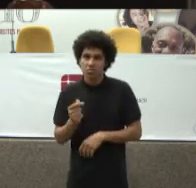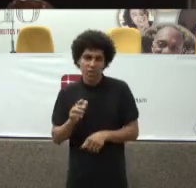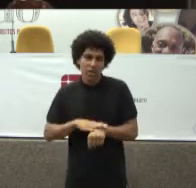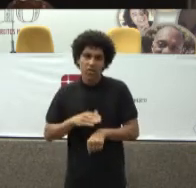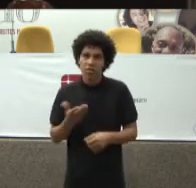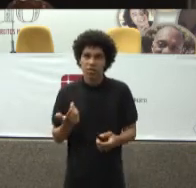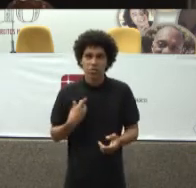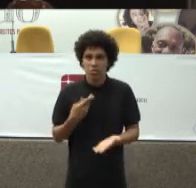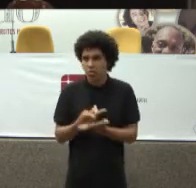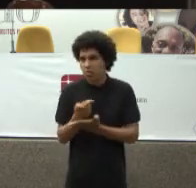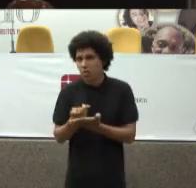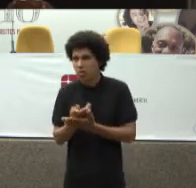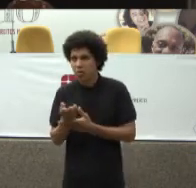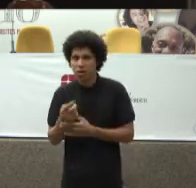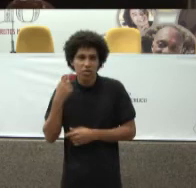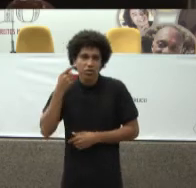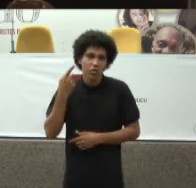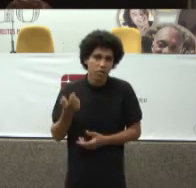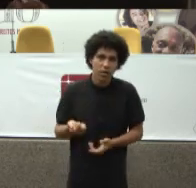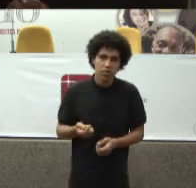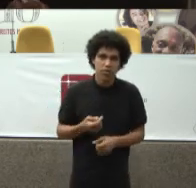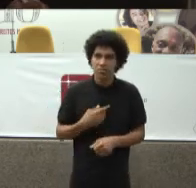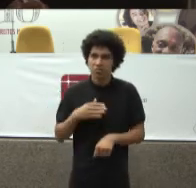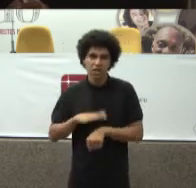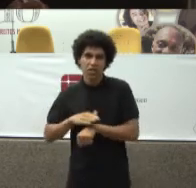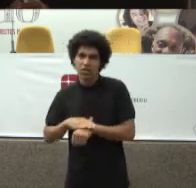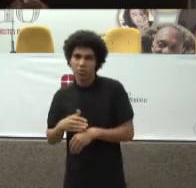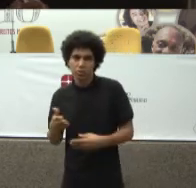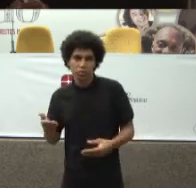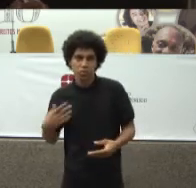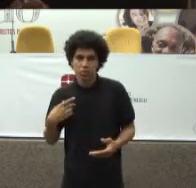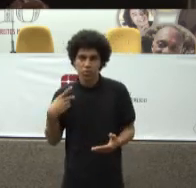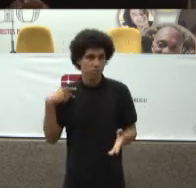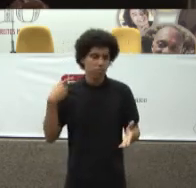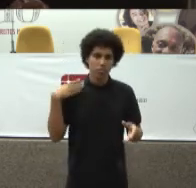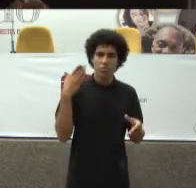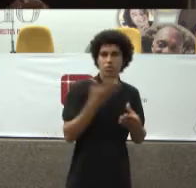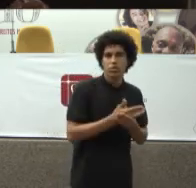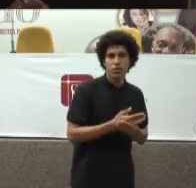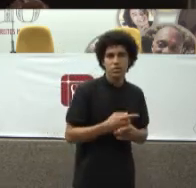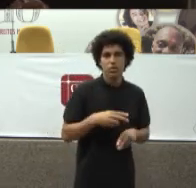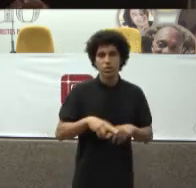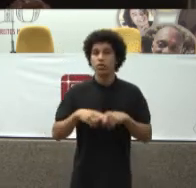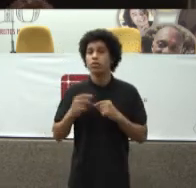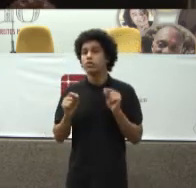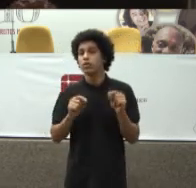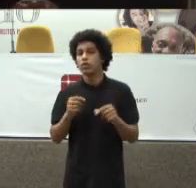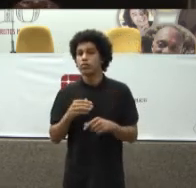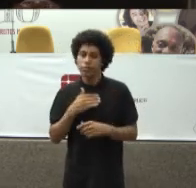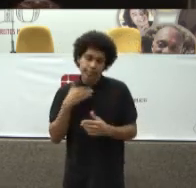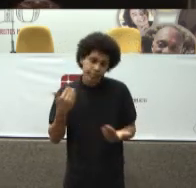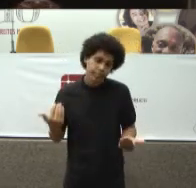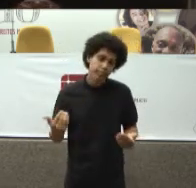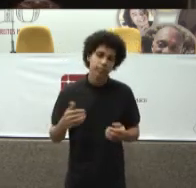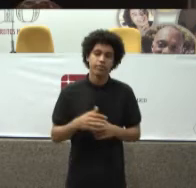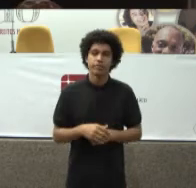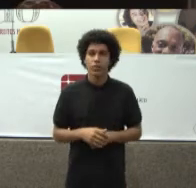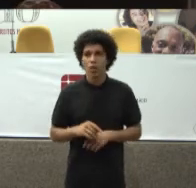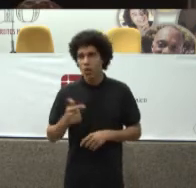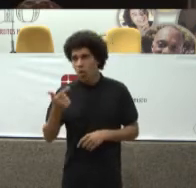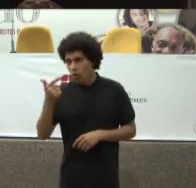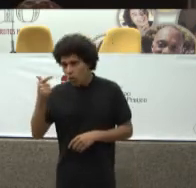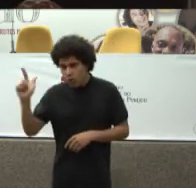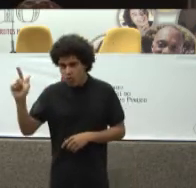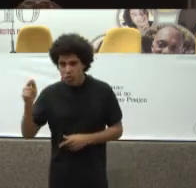tempo Entrar Com o processo Uma outra Um outro Conflito Muito comum Também E que